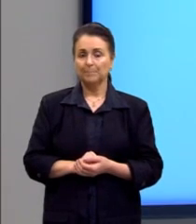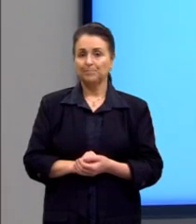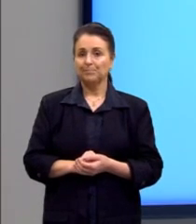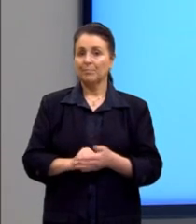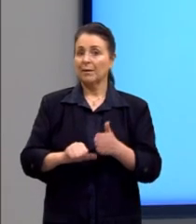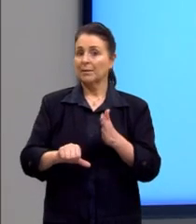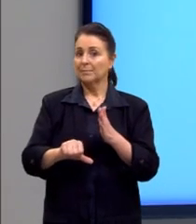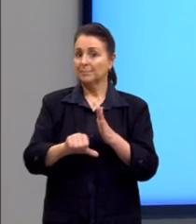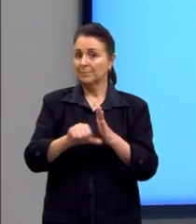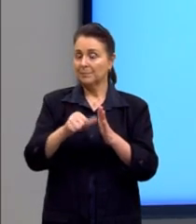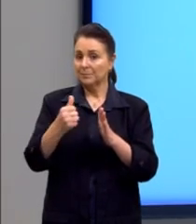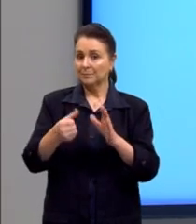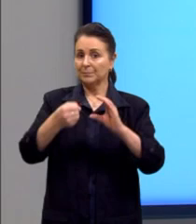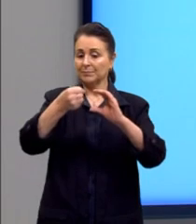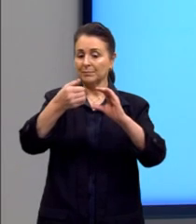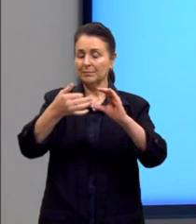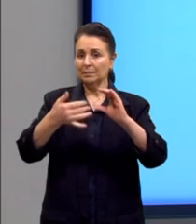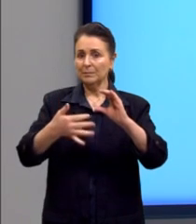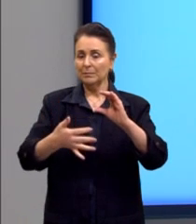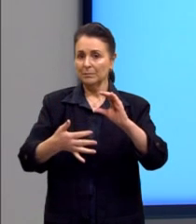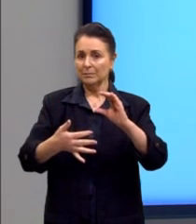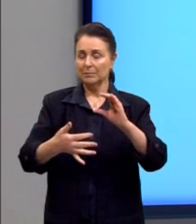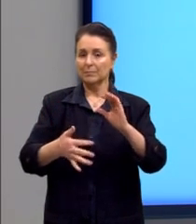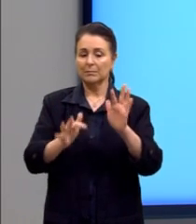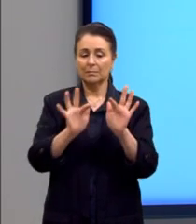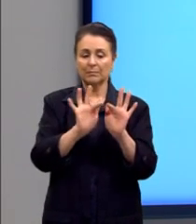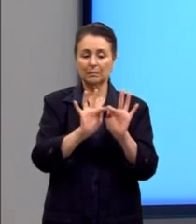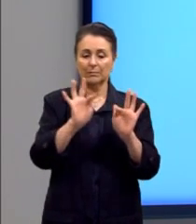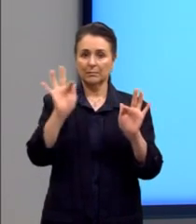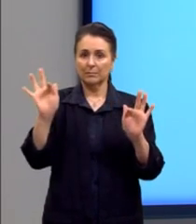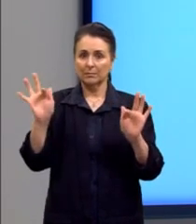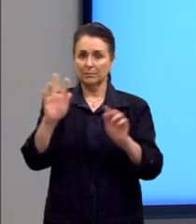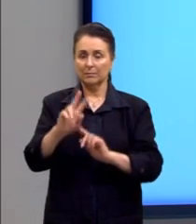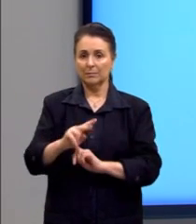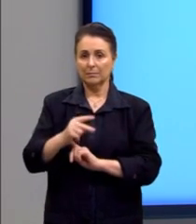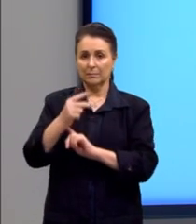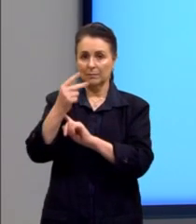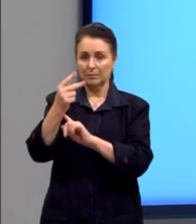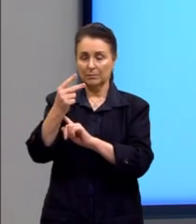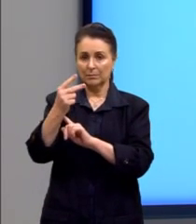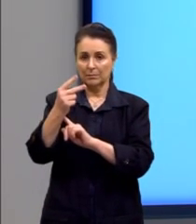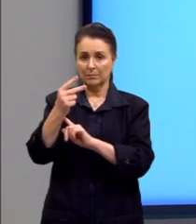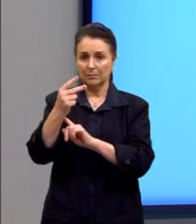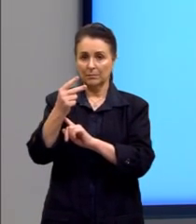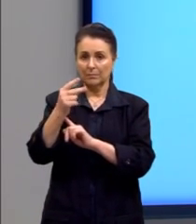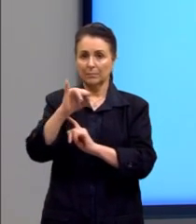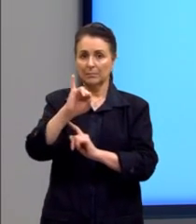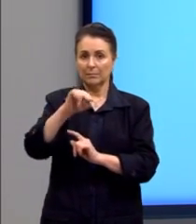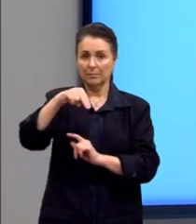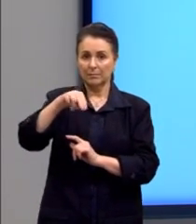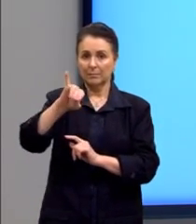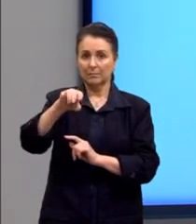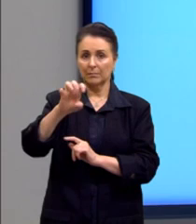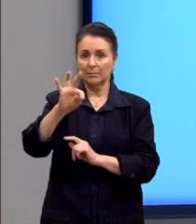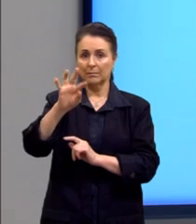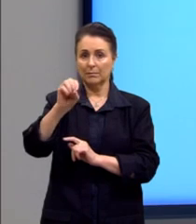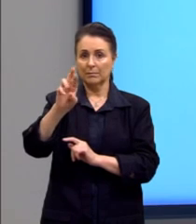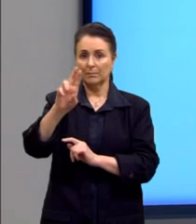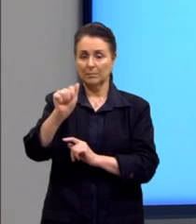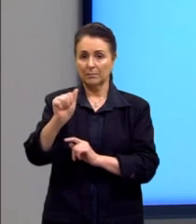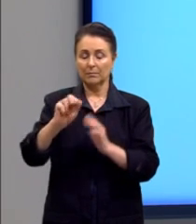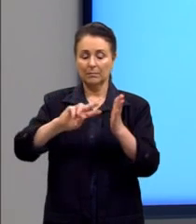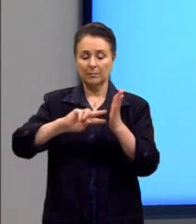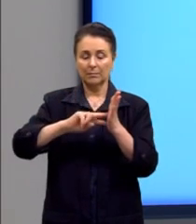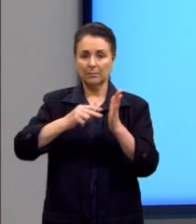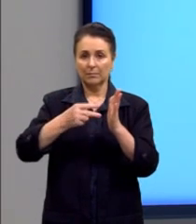Segunda propriedade, então, que a gente vê, a função exponencial é injetora. Isso significa